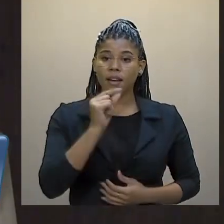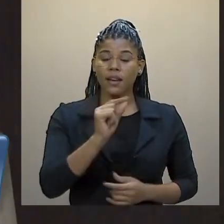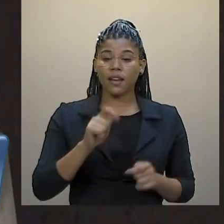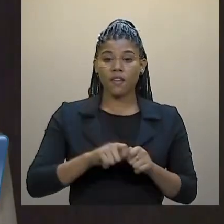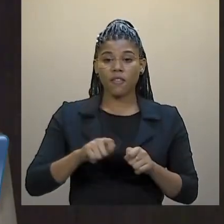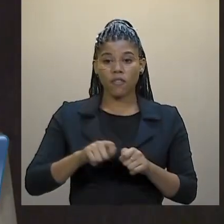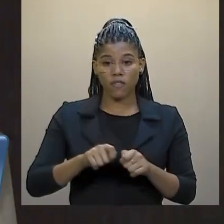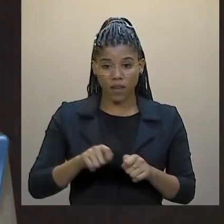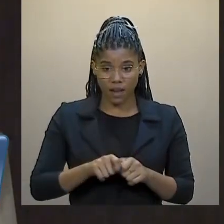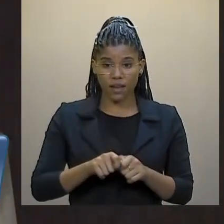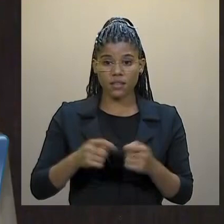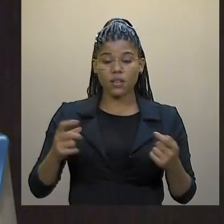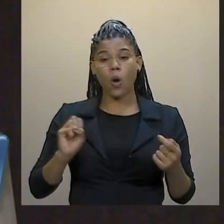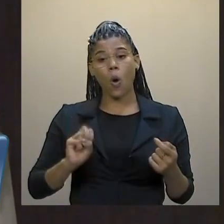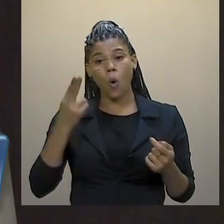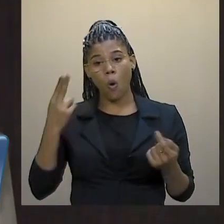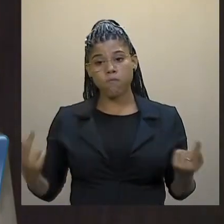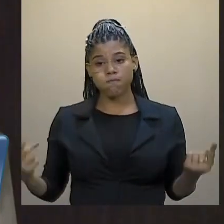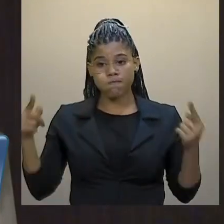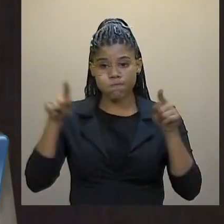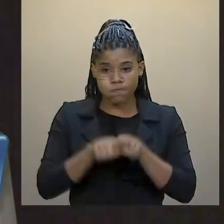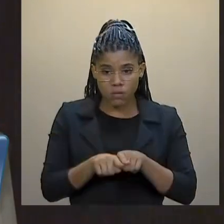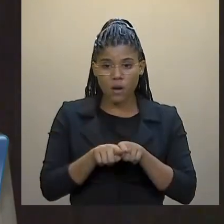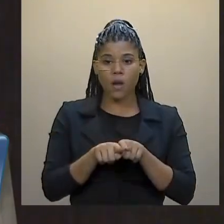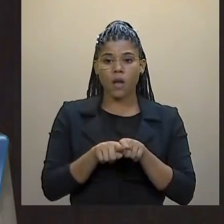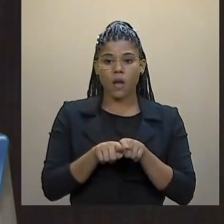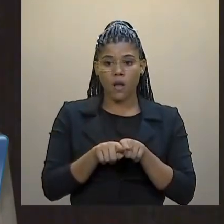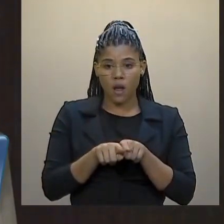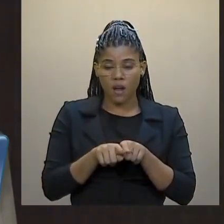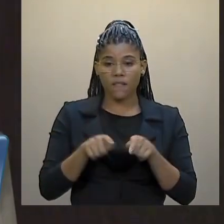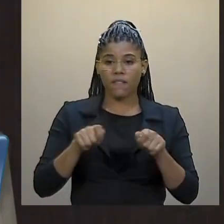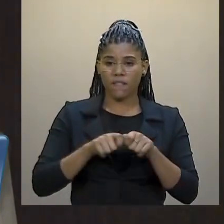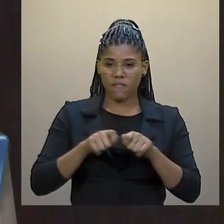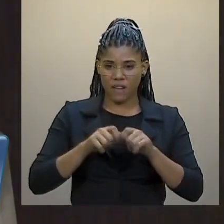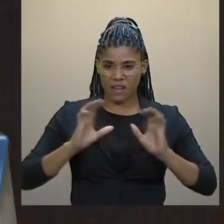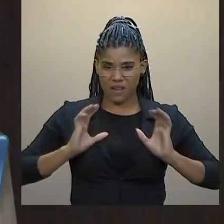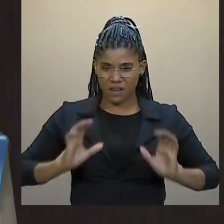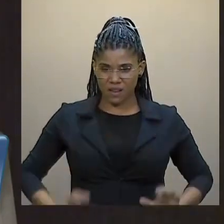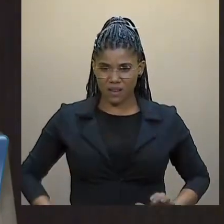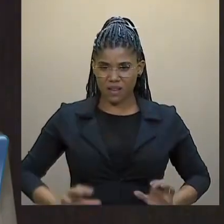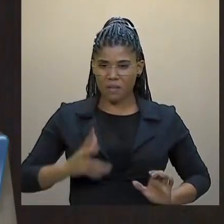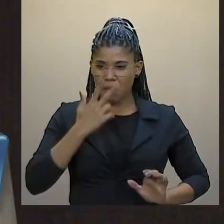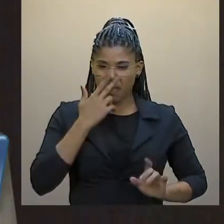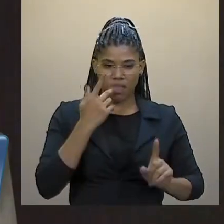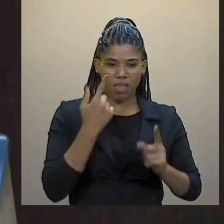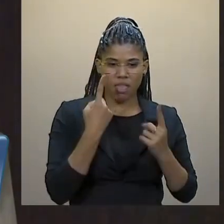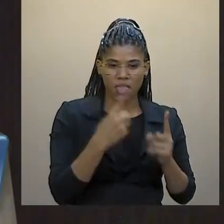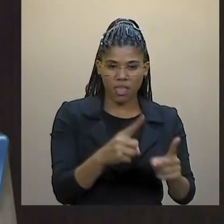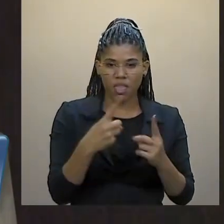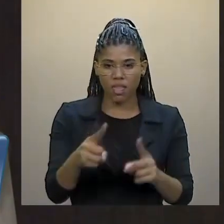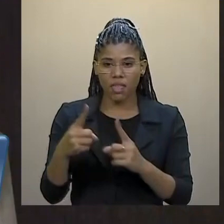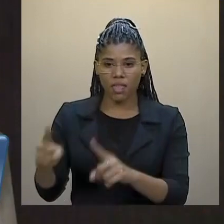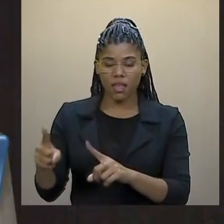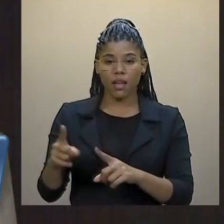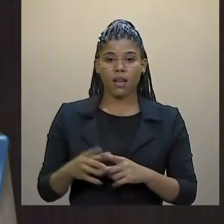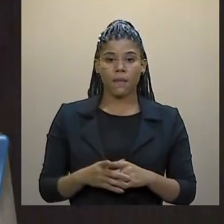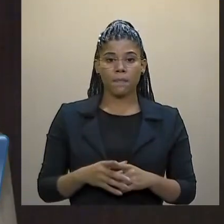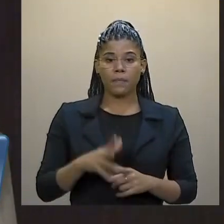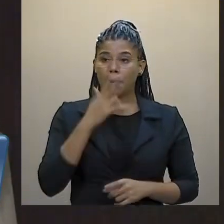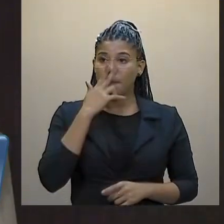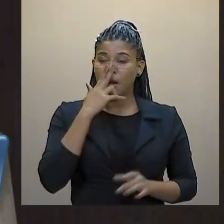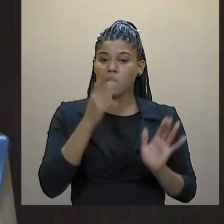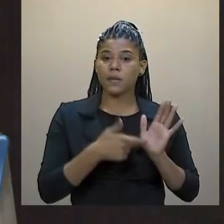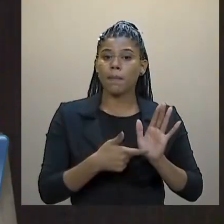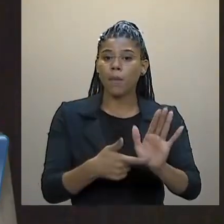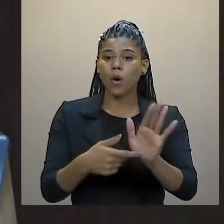acomplicia a esse tipo de postura, mais que nada, revela o seu